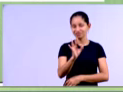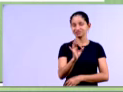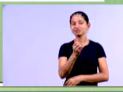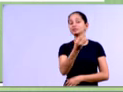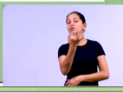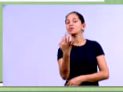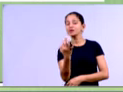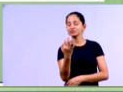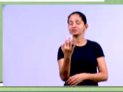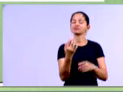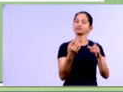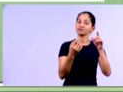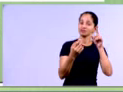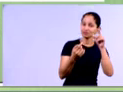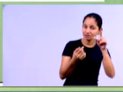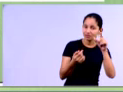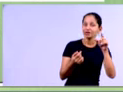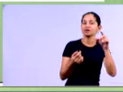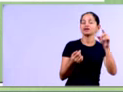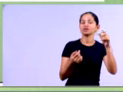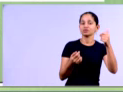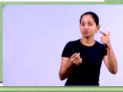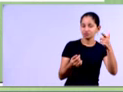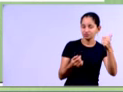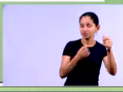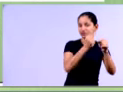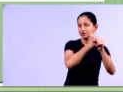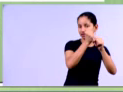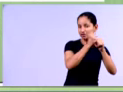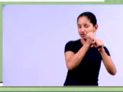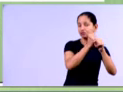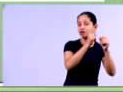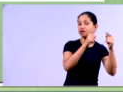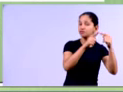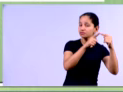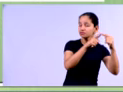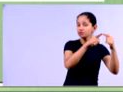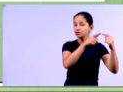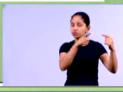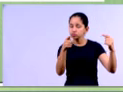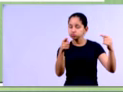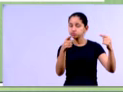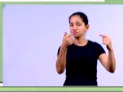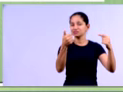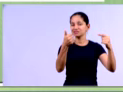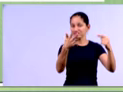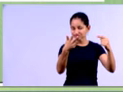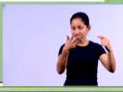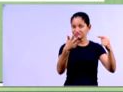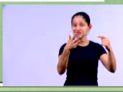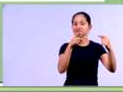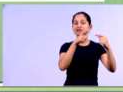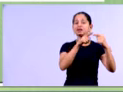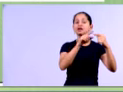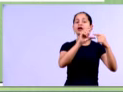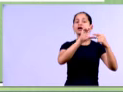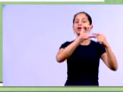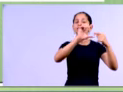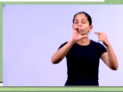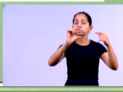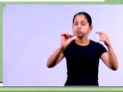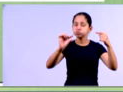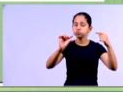que de 2012 para 2013, né, o valor, o percentual da despesa financeira diminuiu em